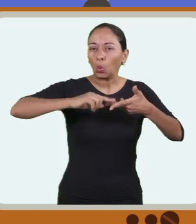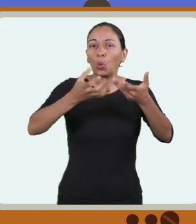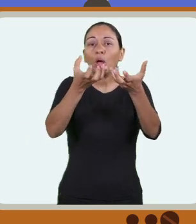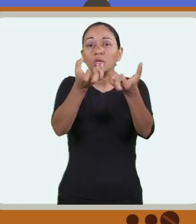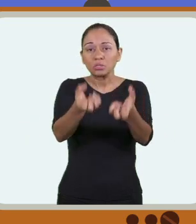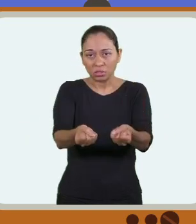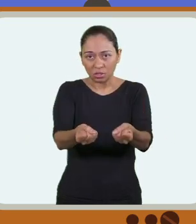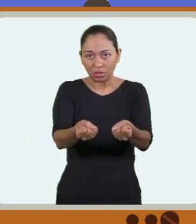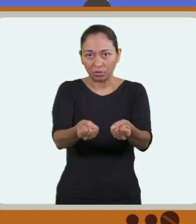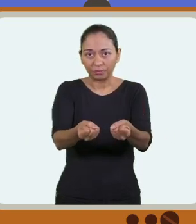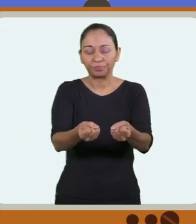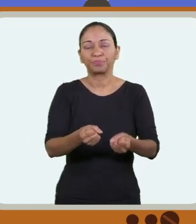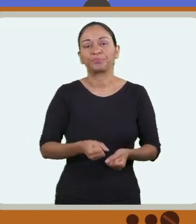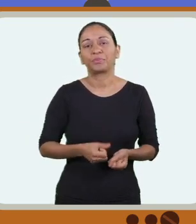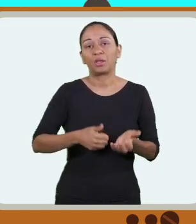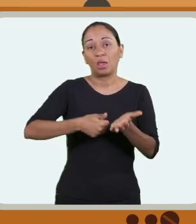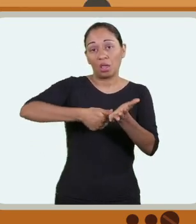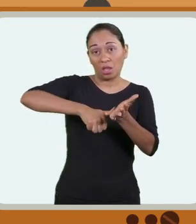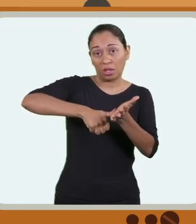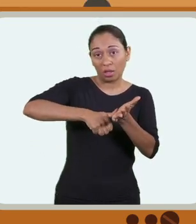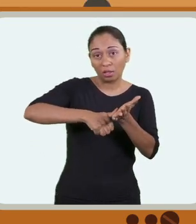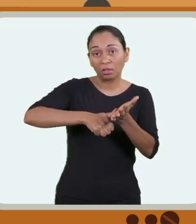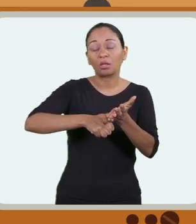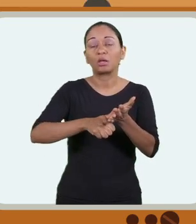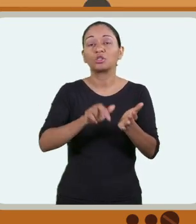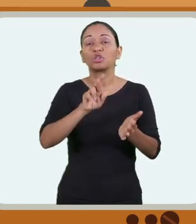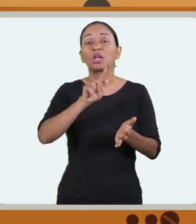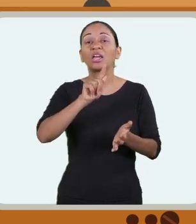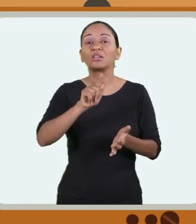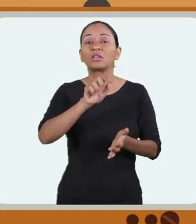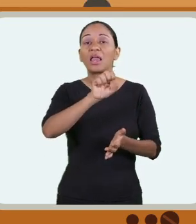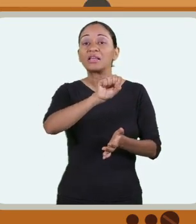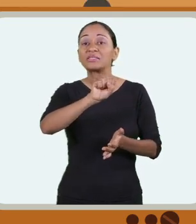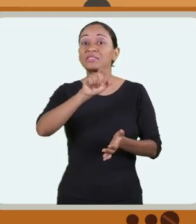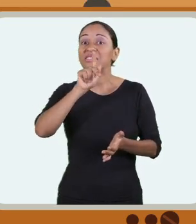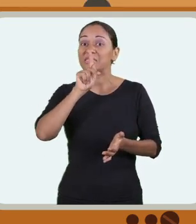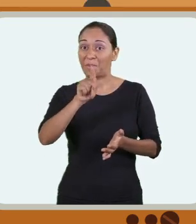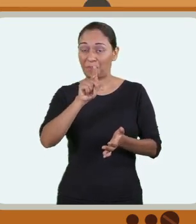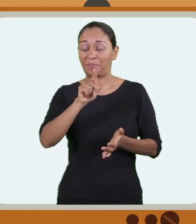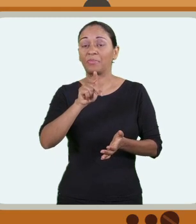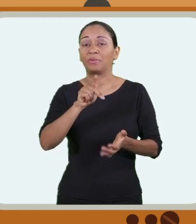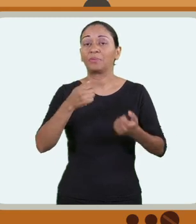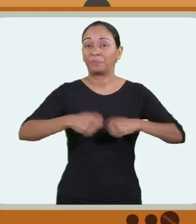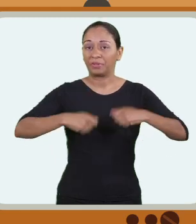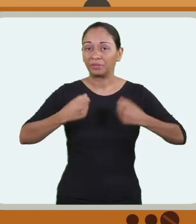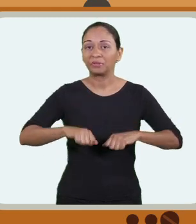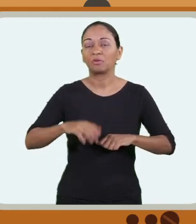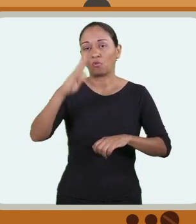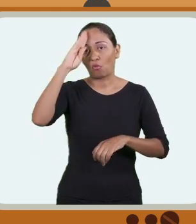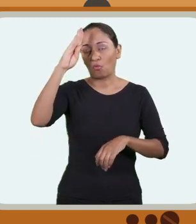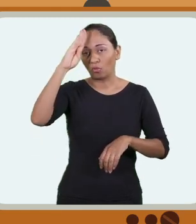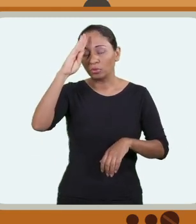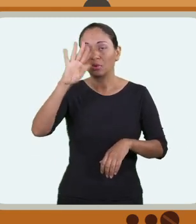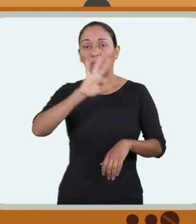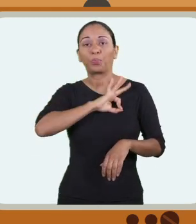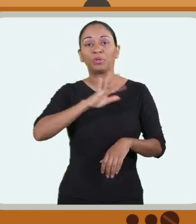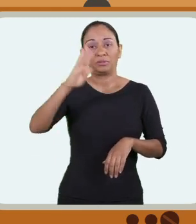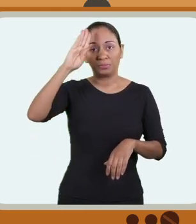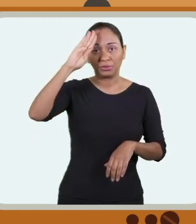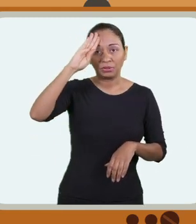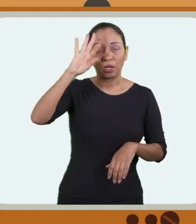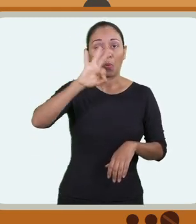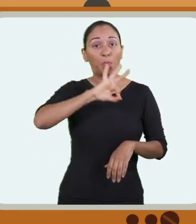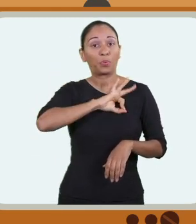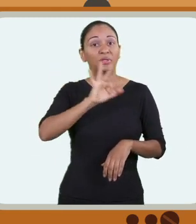Veja quais são os documentos acertos. Cédula de identidade, o RG, expedida por Secretaria de Segurança Pública, Forças Armadas,